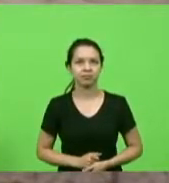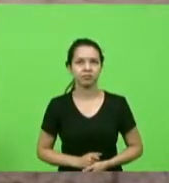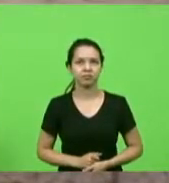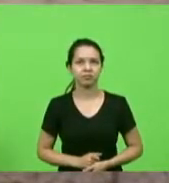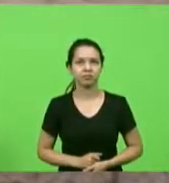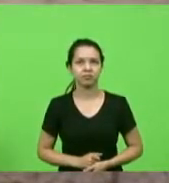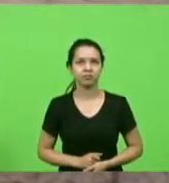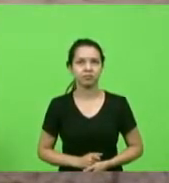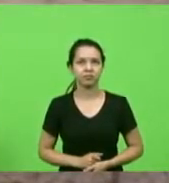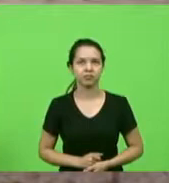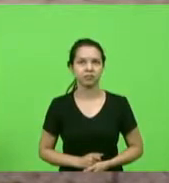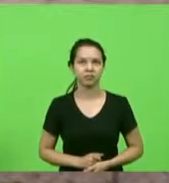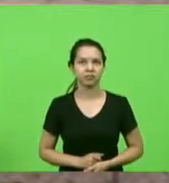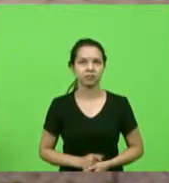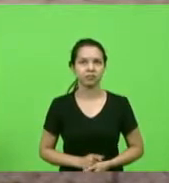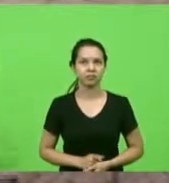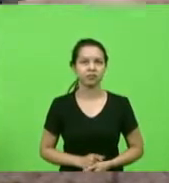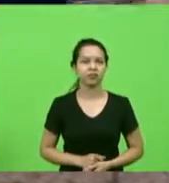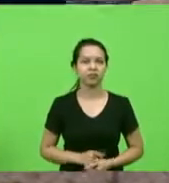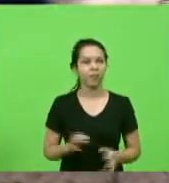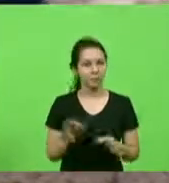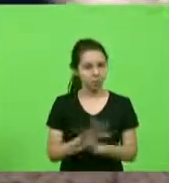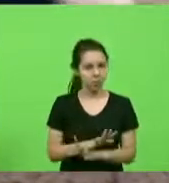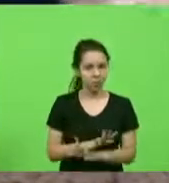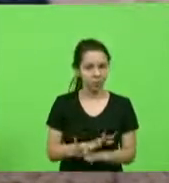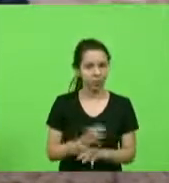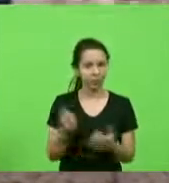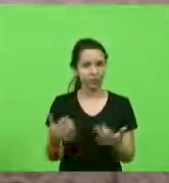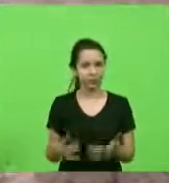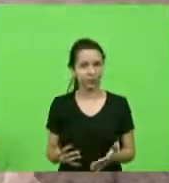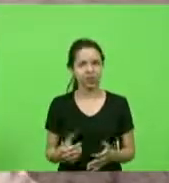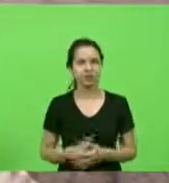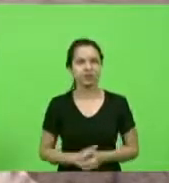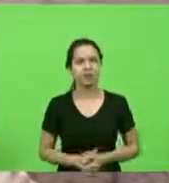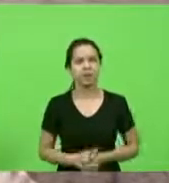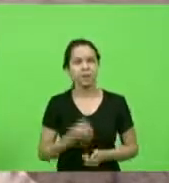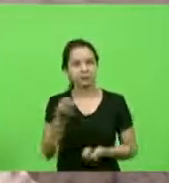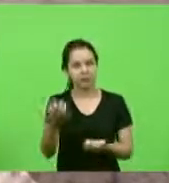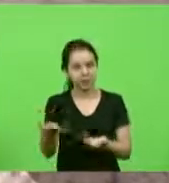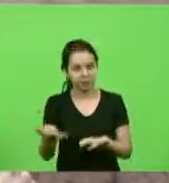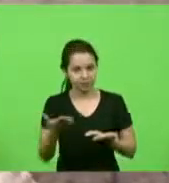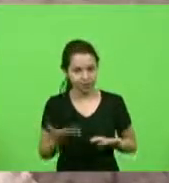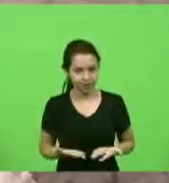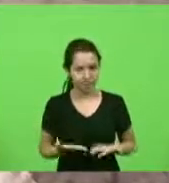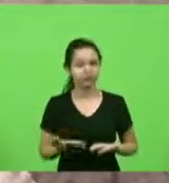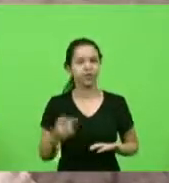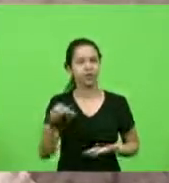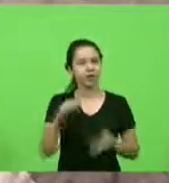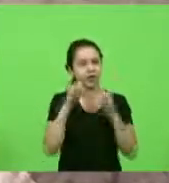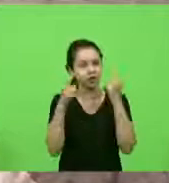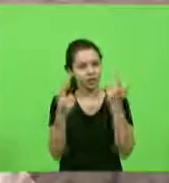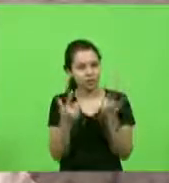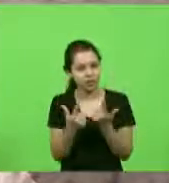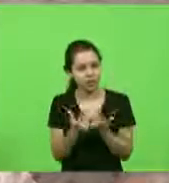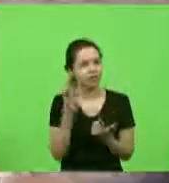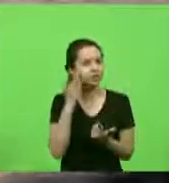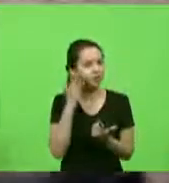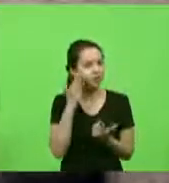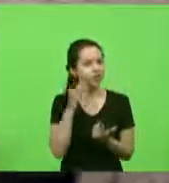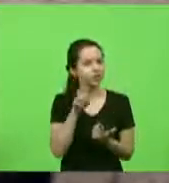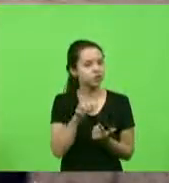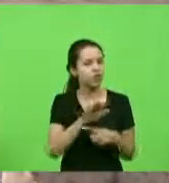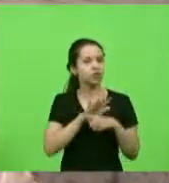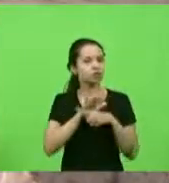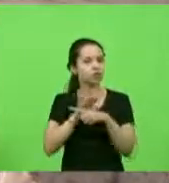Mais 30 segundos, deputado. Só para concluir, senhor. Então, deputado Jean, seja bem-vindo a essa casa. Temos certeza que você tem muito a contribuir, V. Exª tem muito a